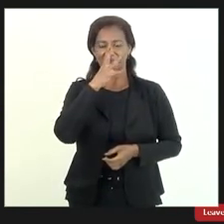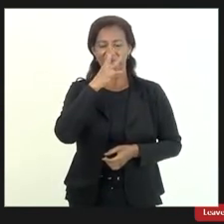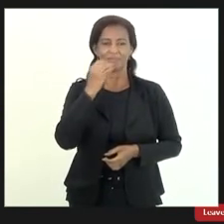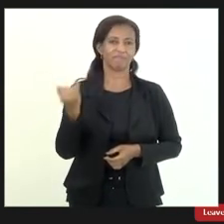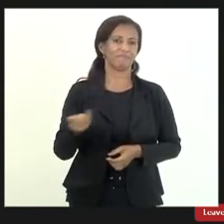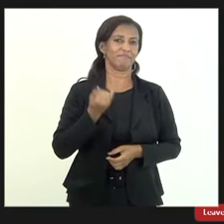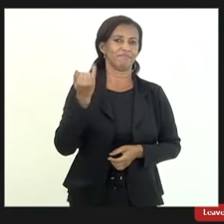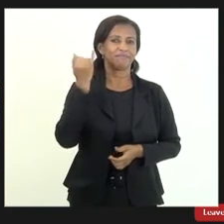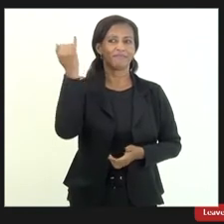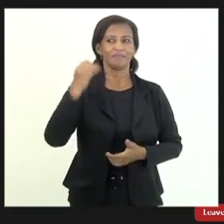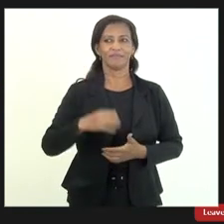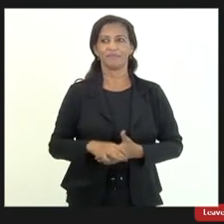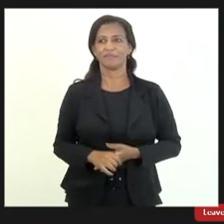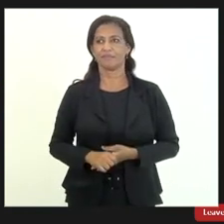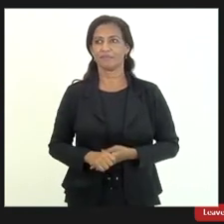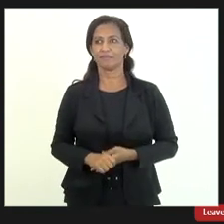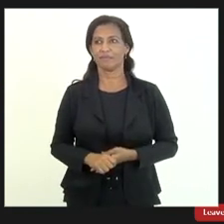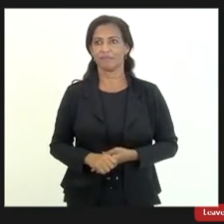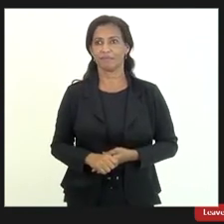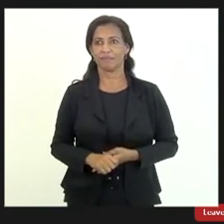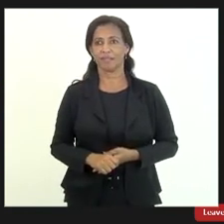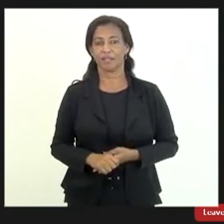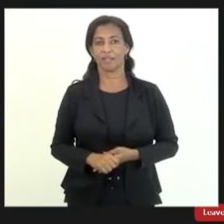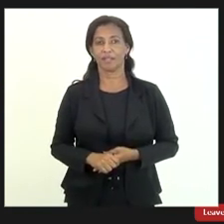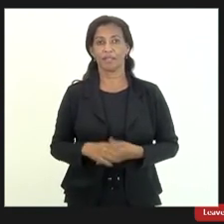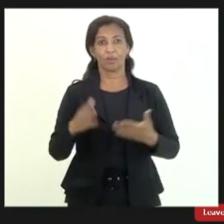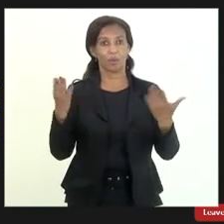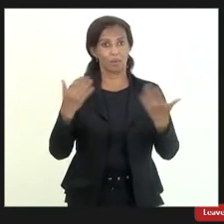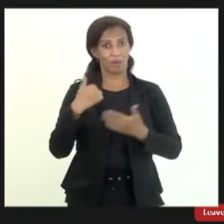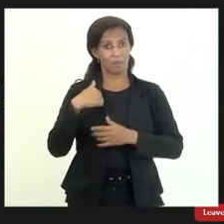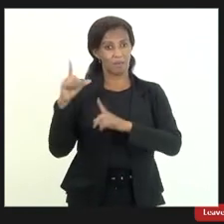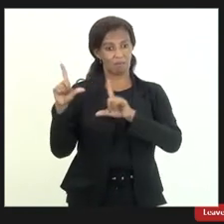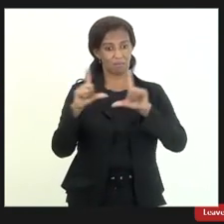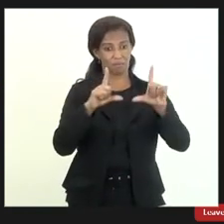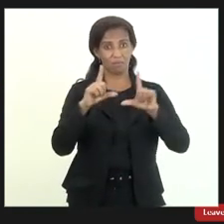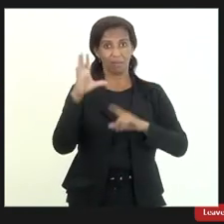importante então indo para a minha apresentação bem rápido